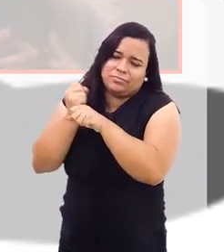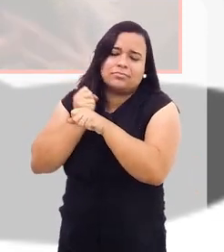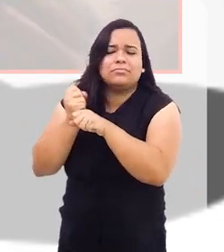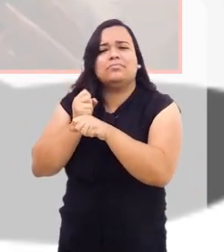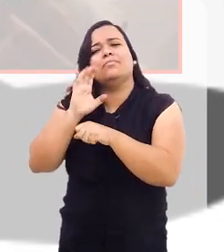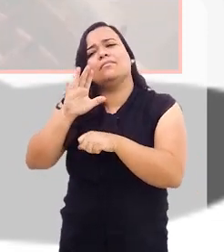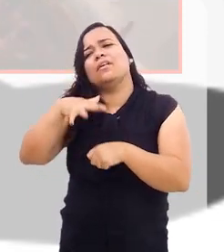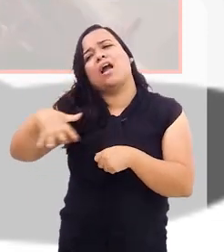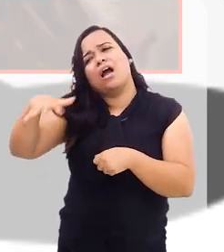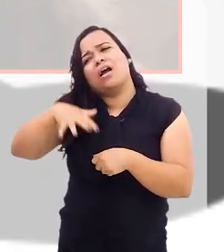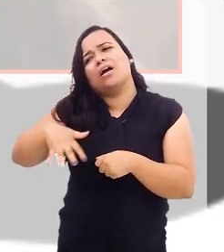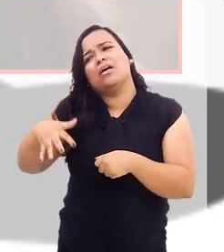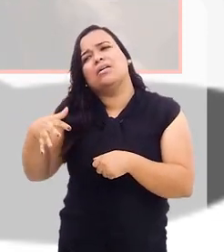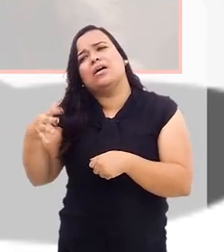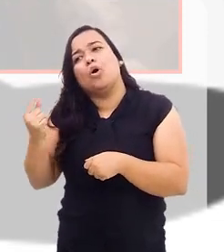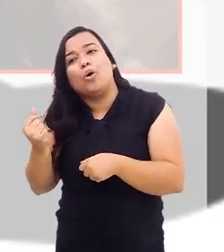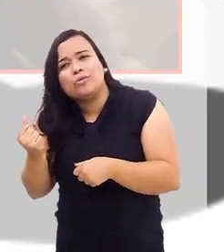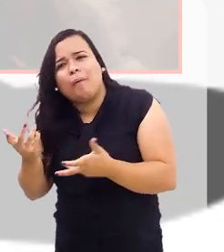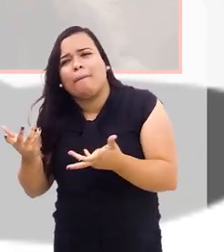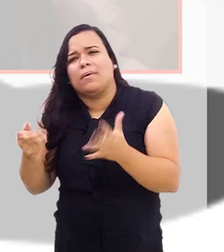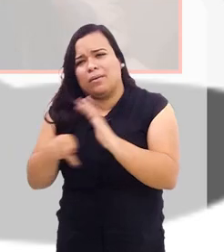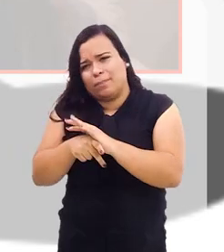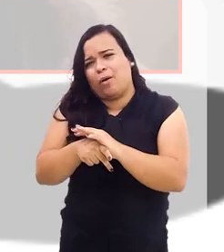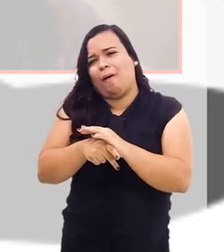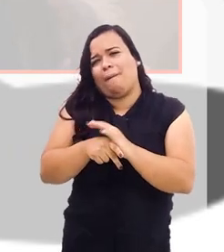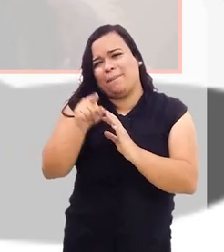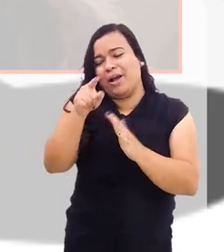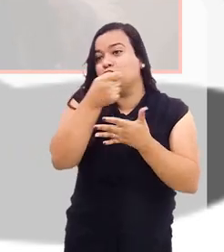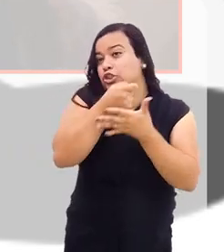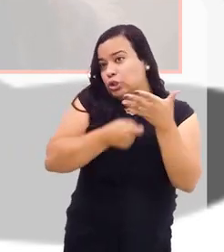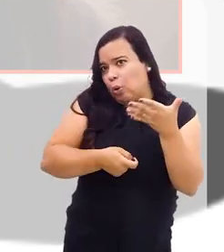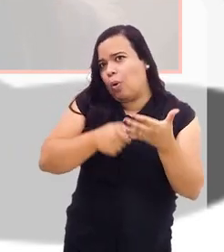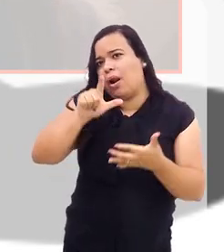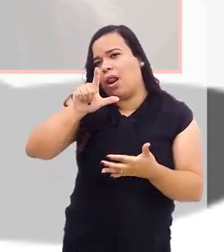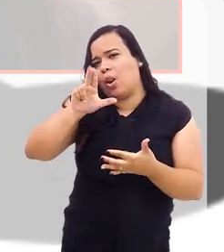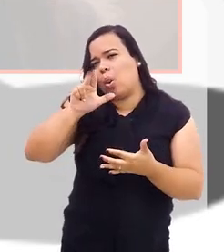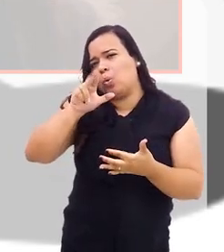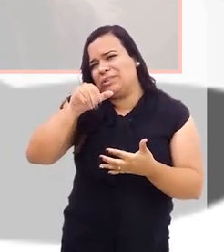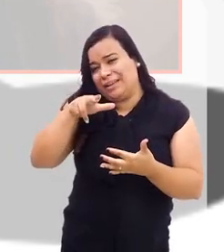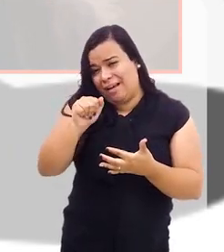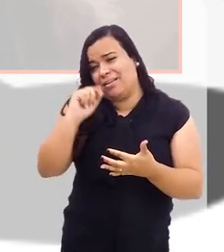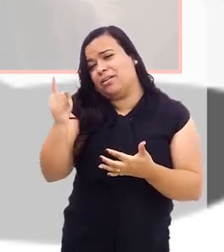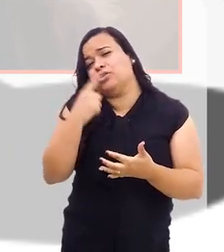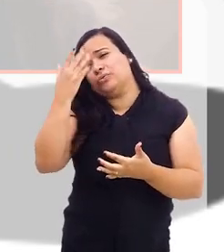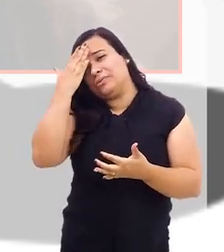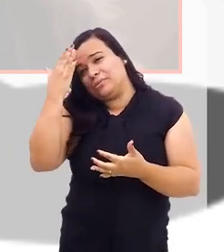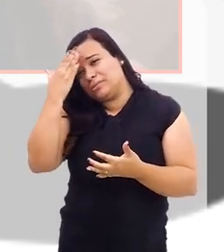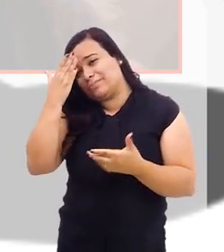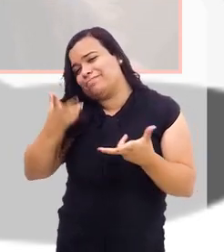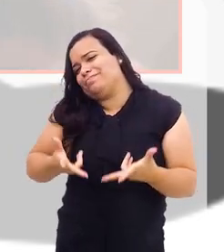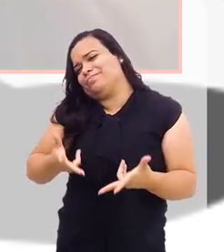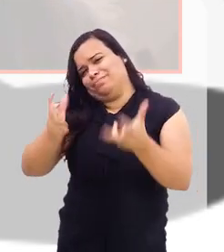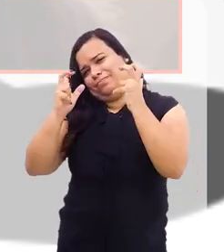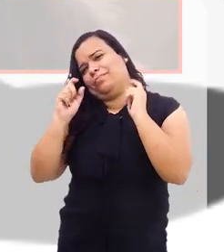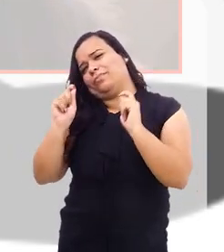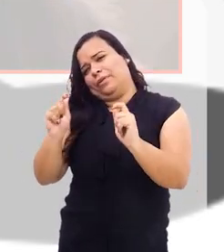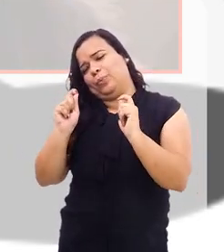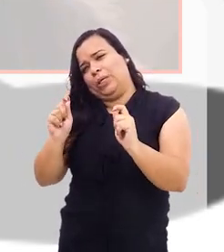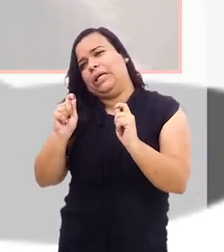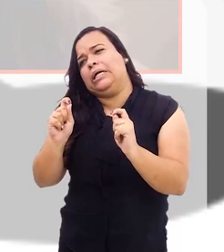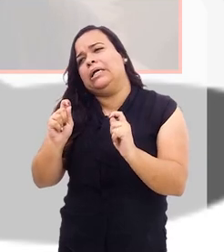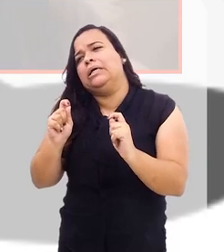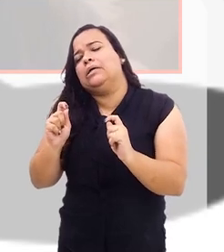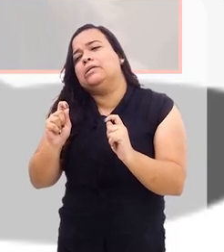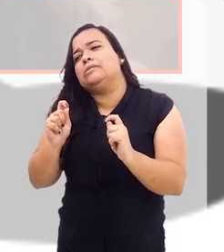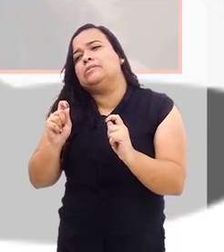como é que fica a parte econômica da escritora Luciana? A gente sabe que, assim, é notório, né? É